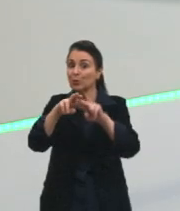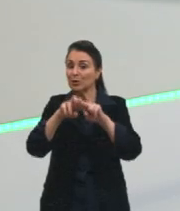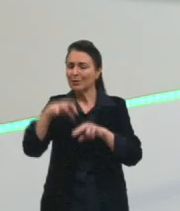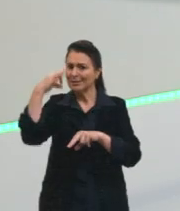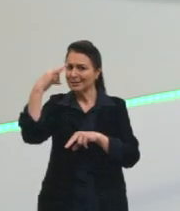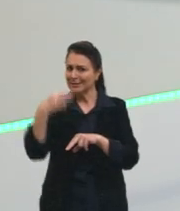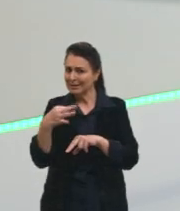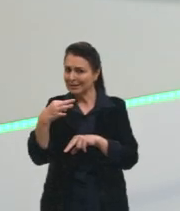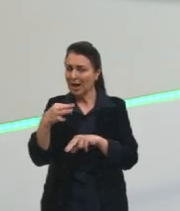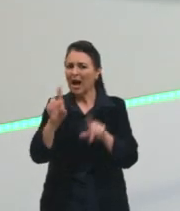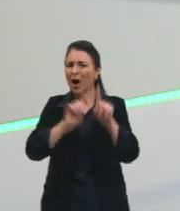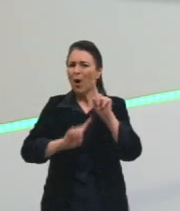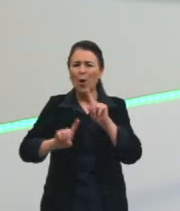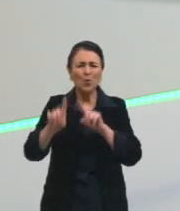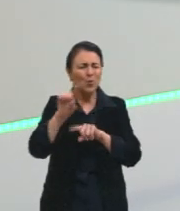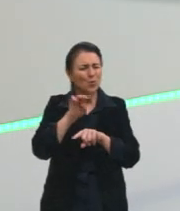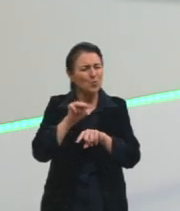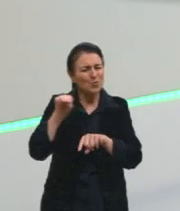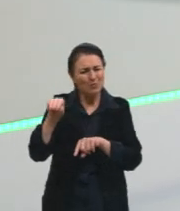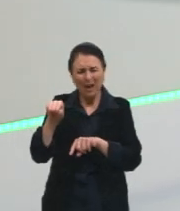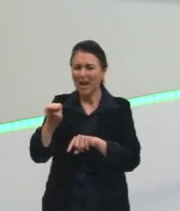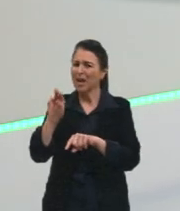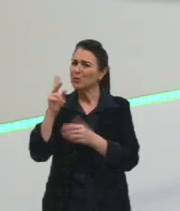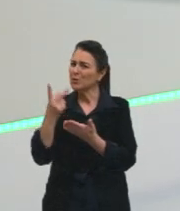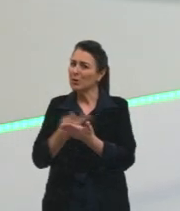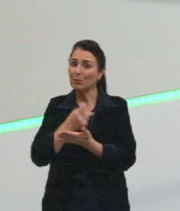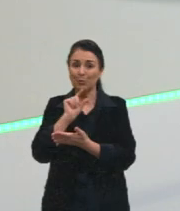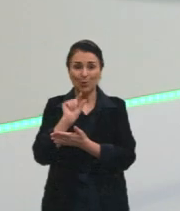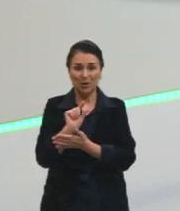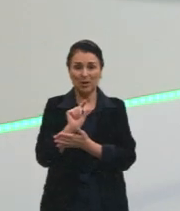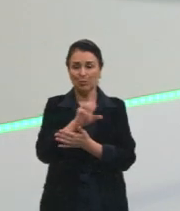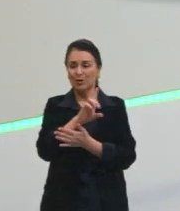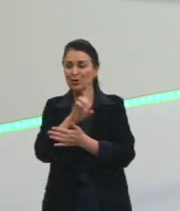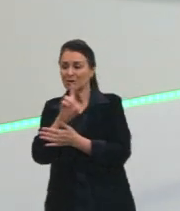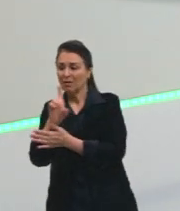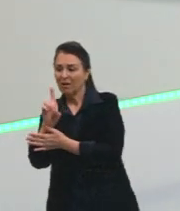alguns poucos metros, a distância, por exemplo, em vez de estar de um lado